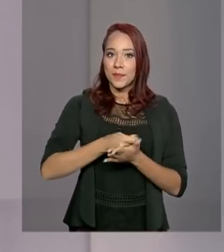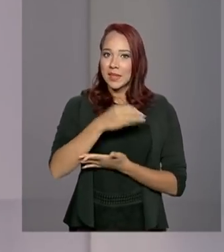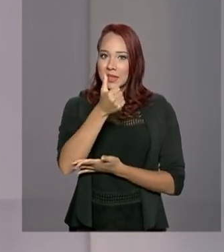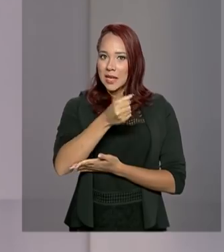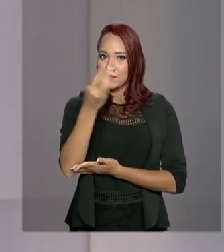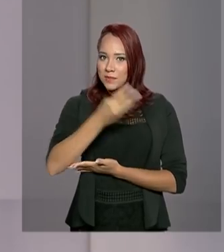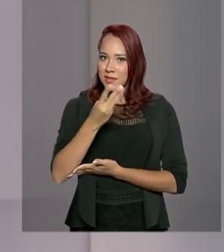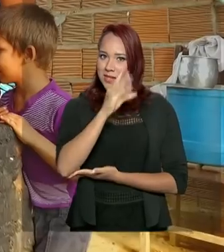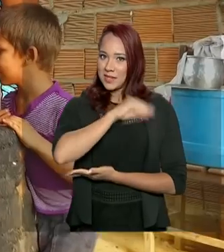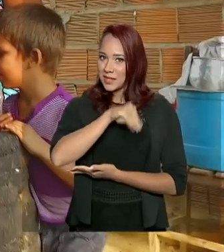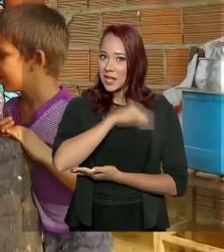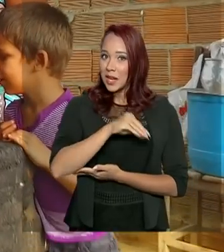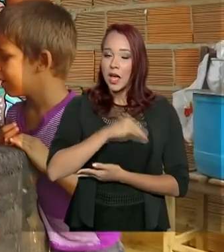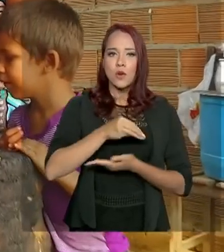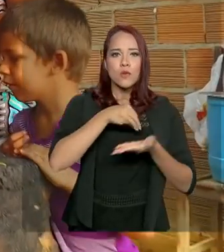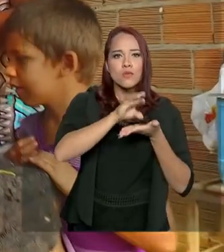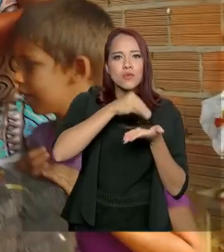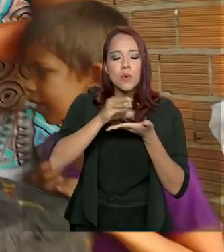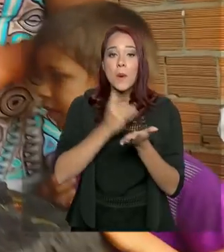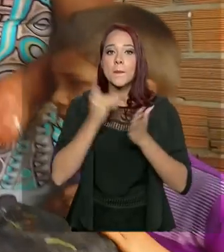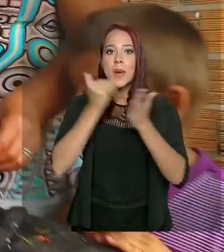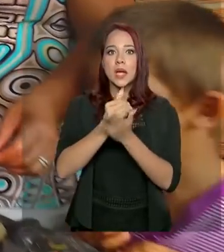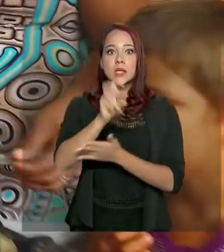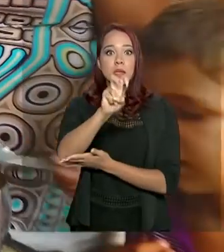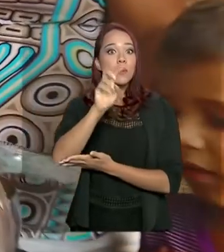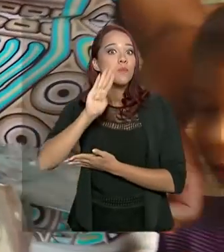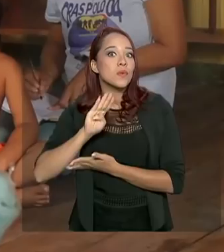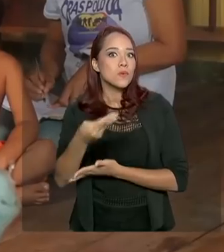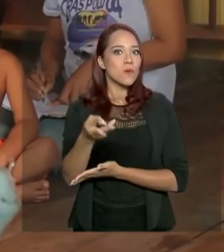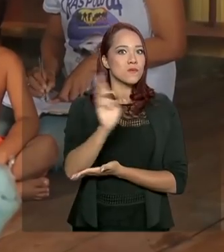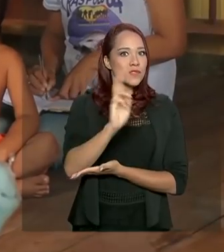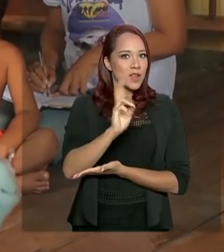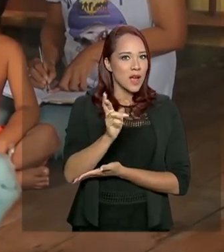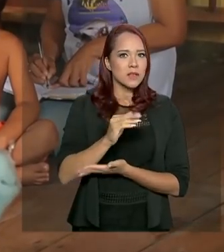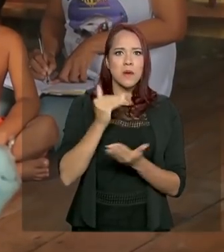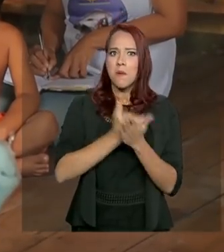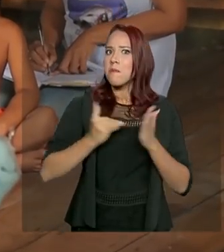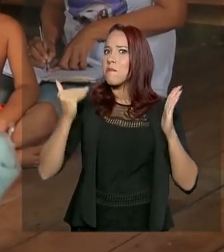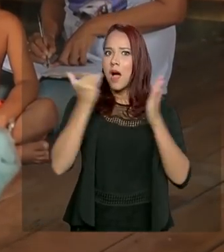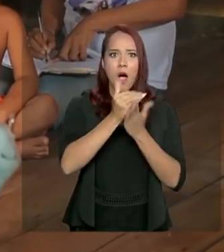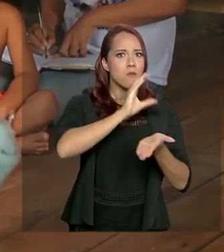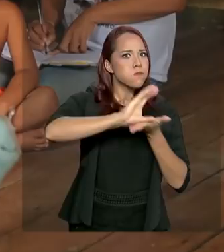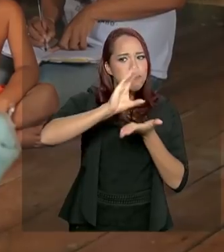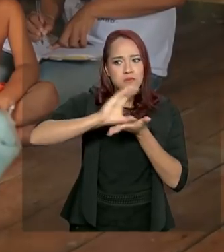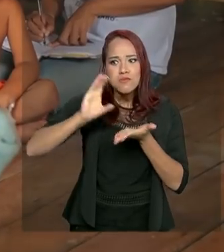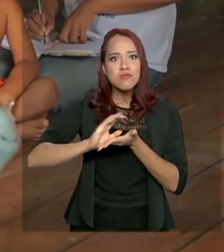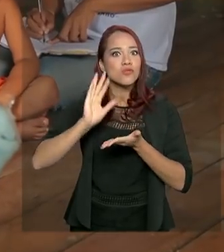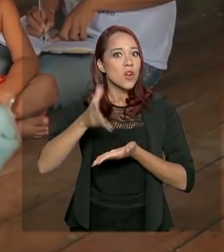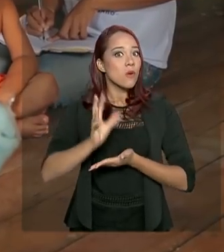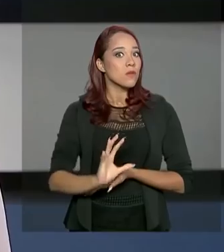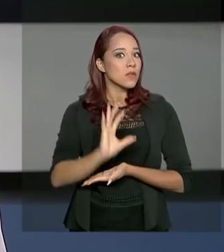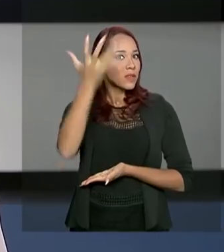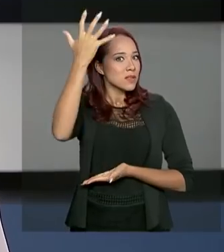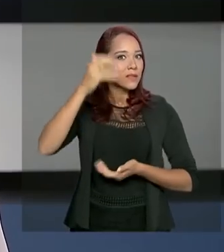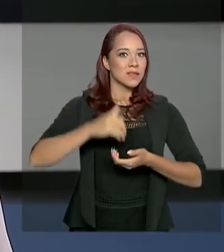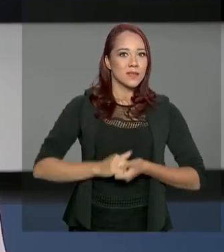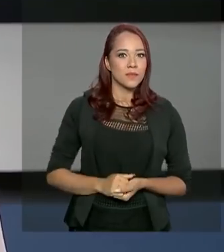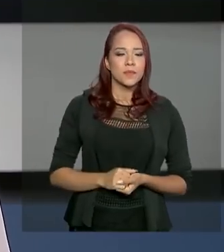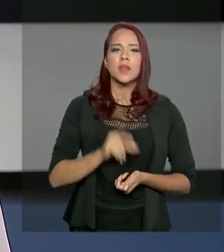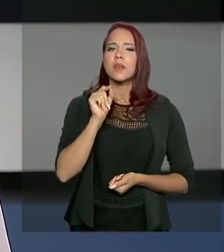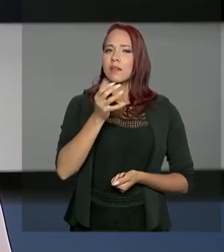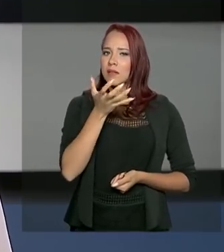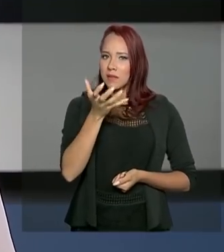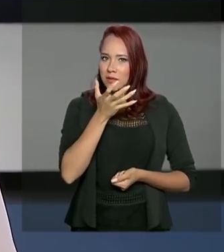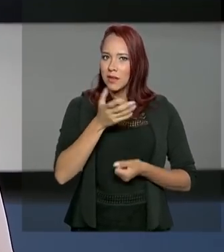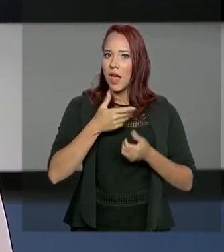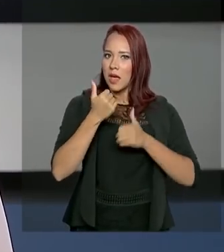13º salário distribui mais de 5 bilhões de reais, o maior repasse já realizado na história do programa. E quem quer abrir